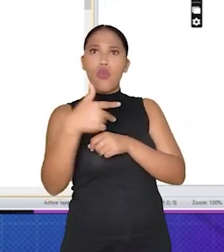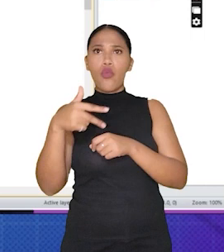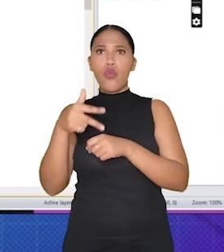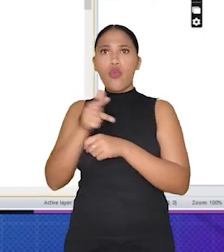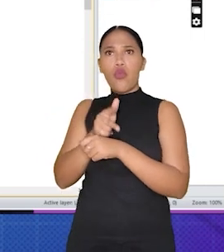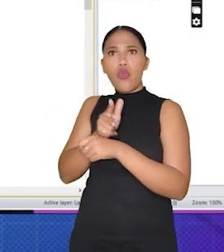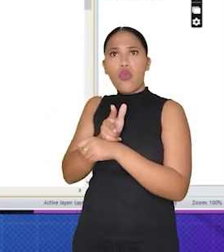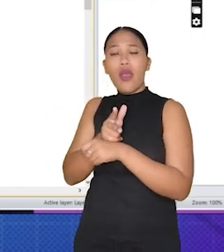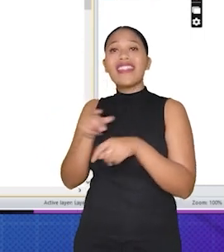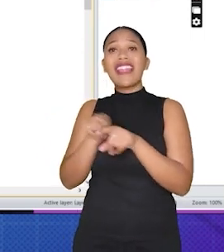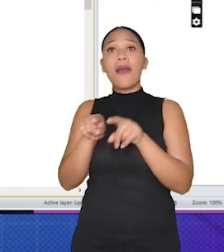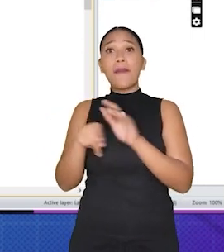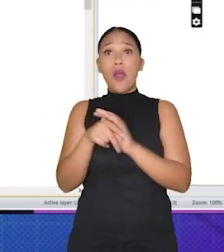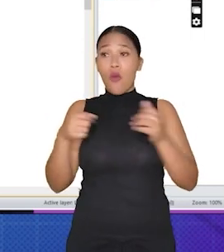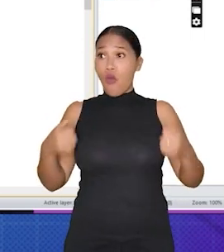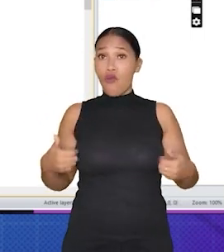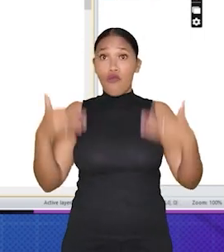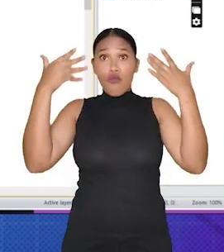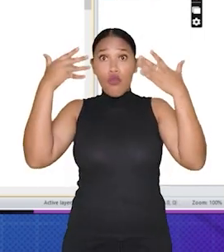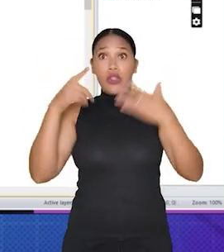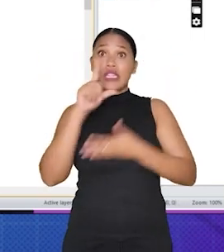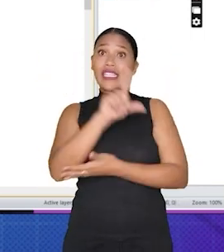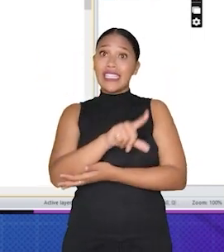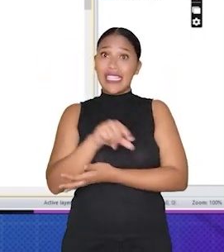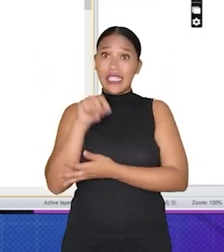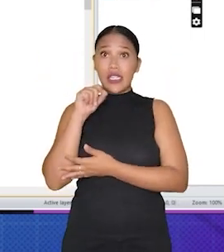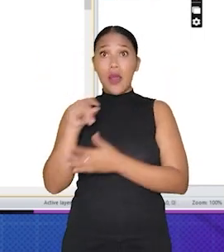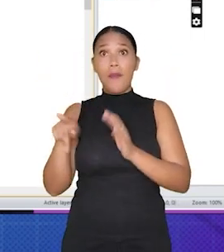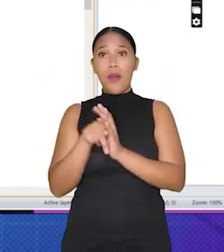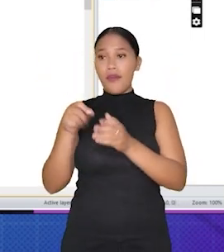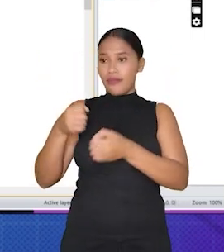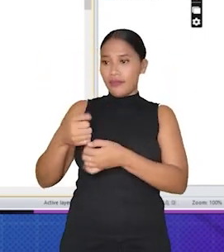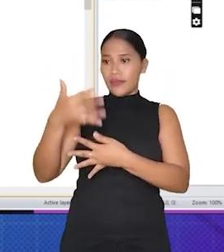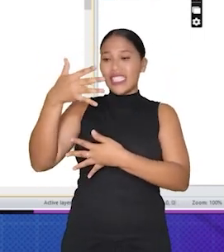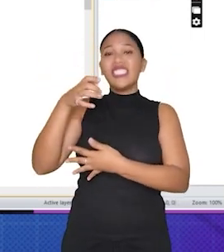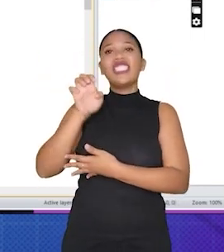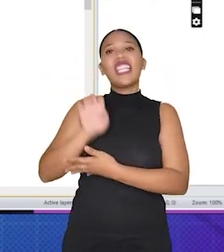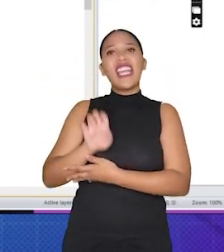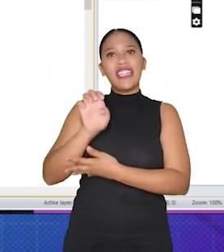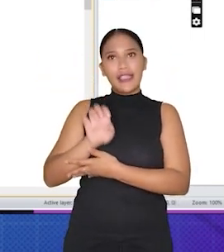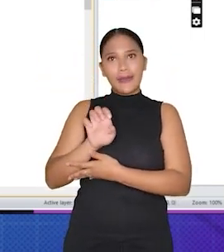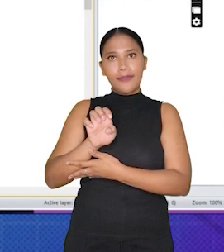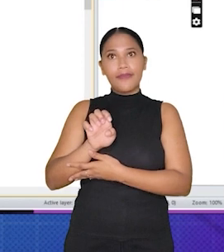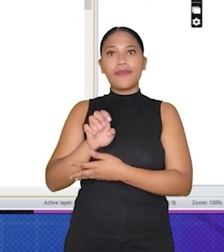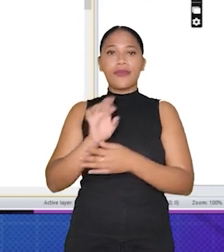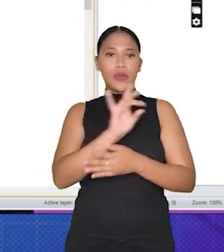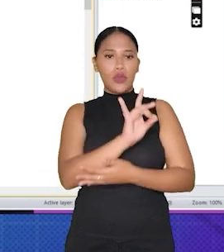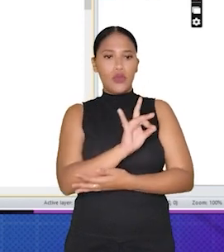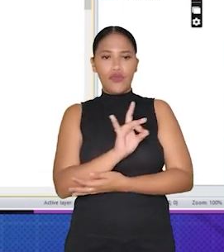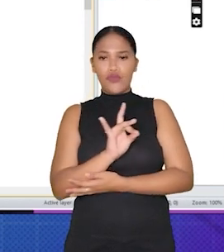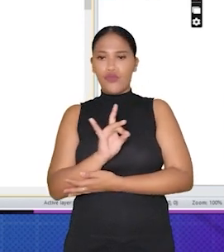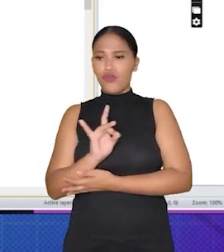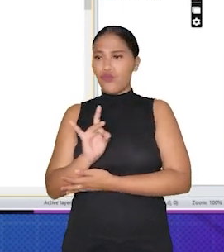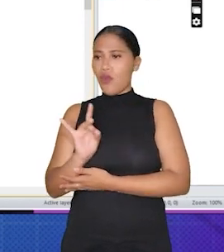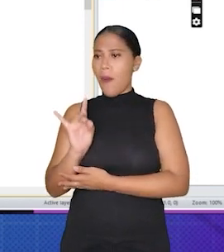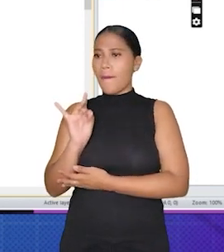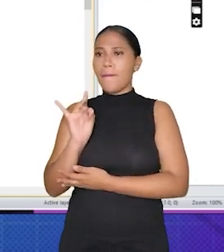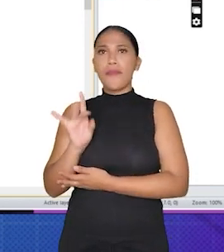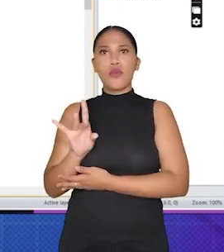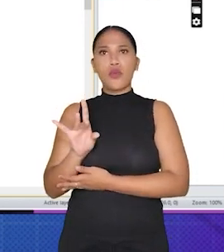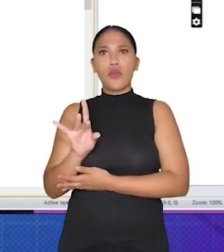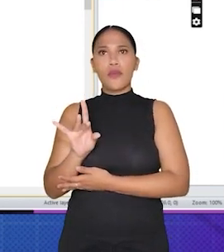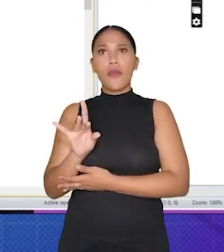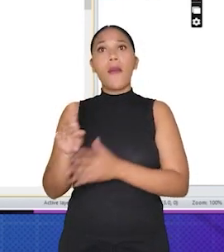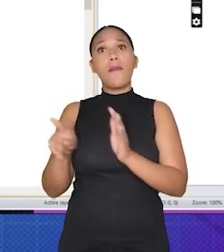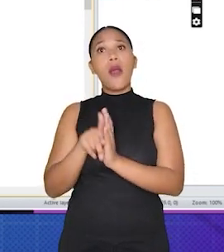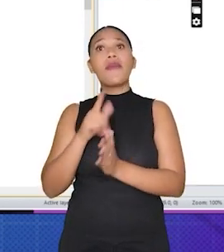Para ajustar o tamanho do fundo, selecione a ferramenta Seleção na barra de ferramentas à esquerda da tela e arraixe as bordas do fundo